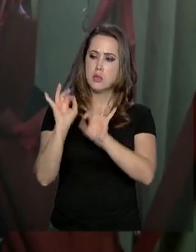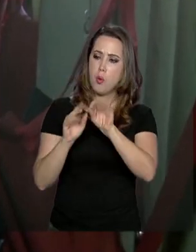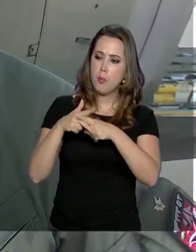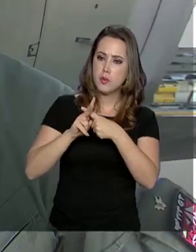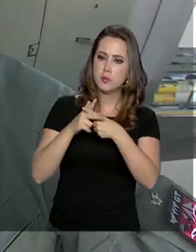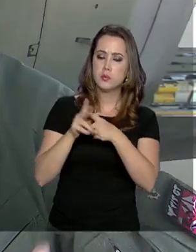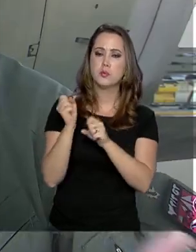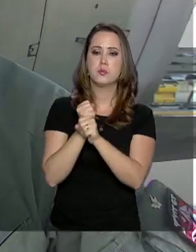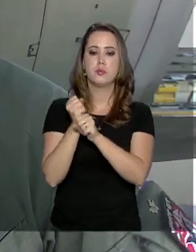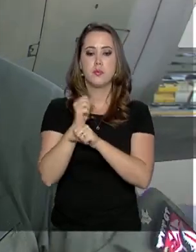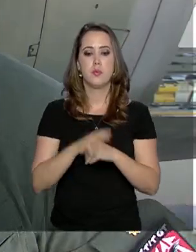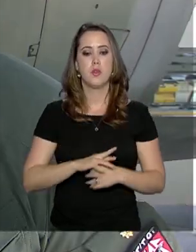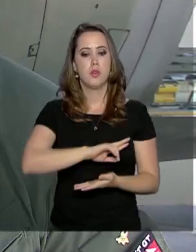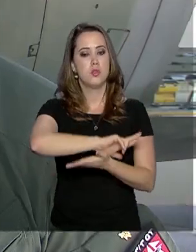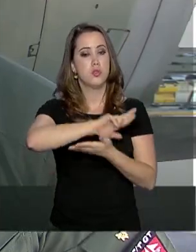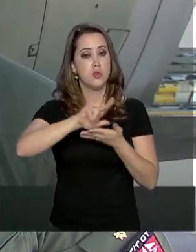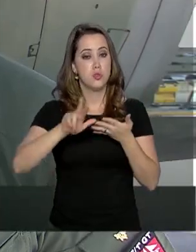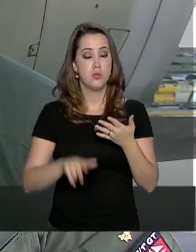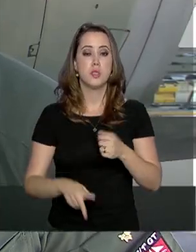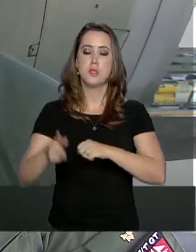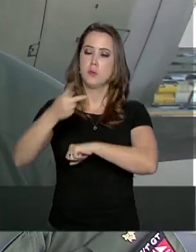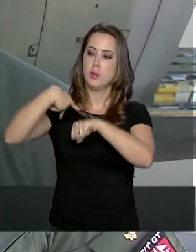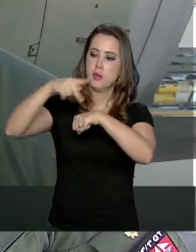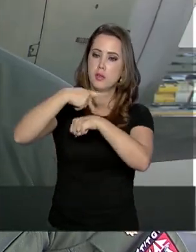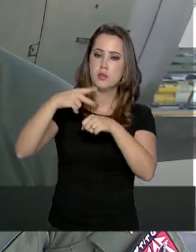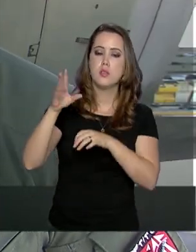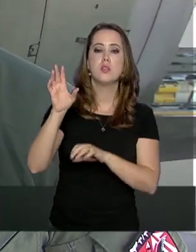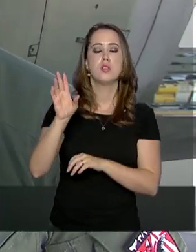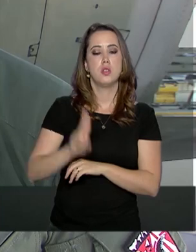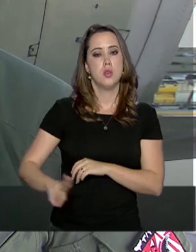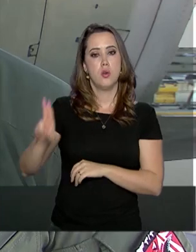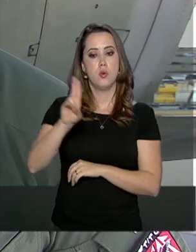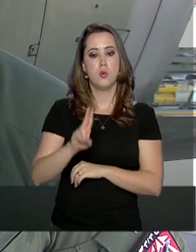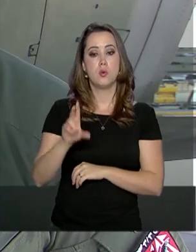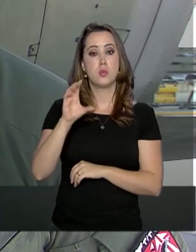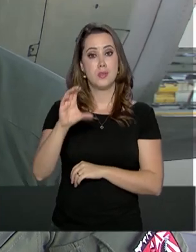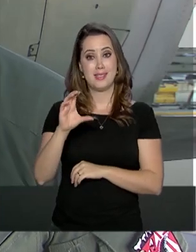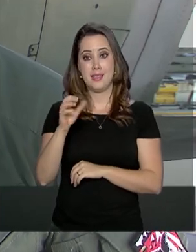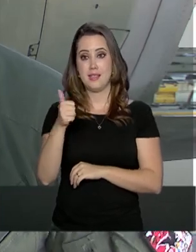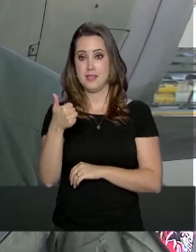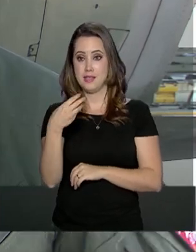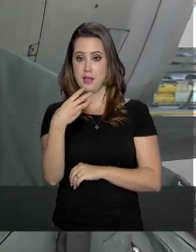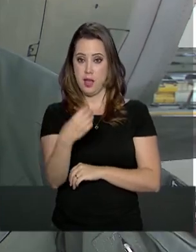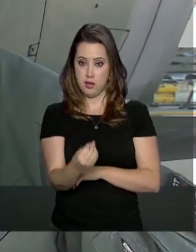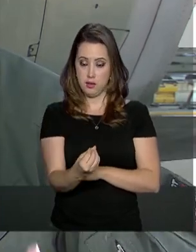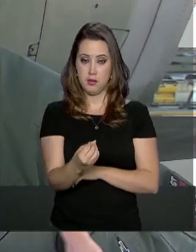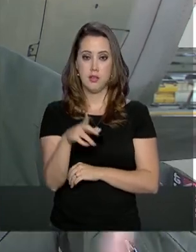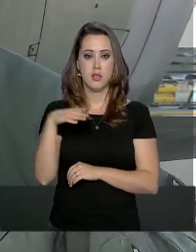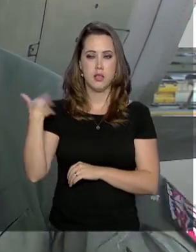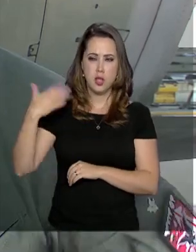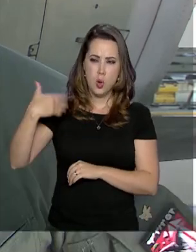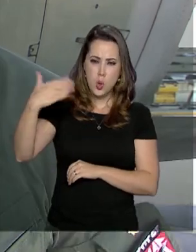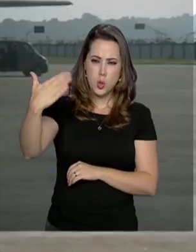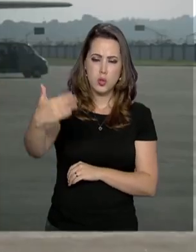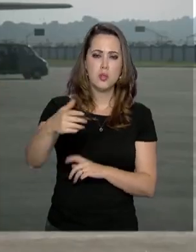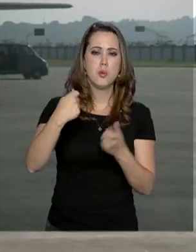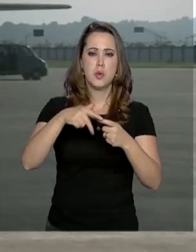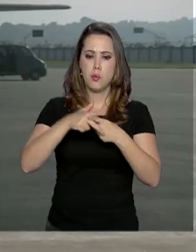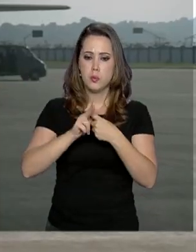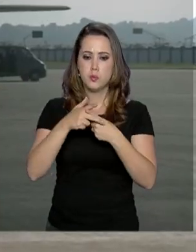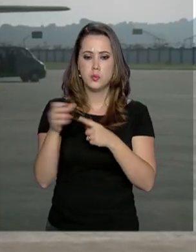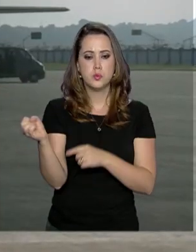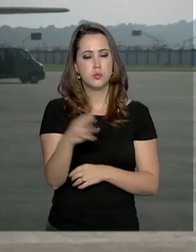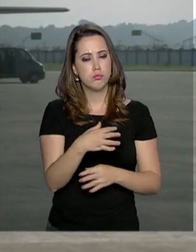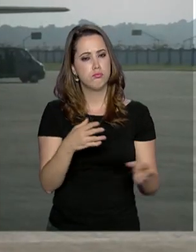anual. Vários países ainda operam o C-130. Apesar de ser um avião antigo, ele ao longo do tempo sofreu vários processos de